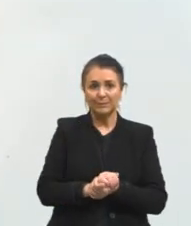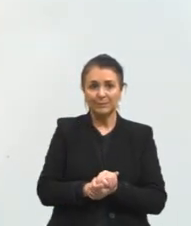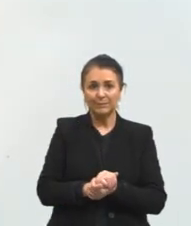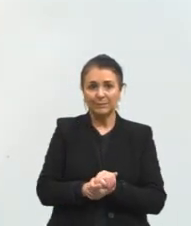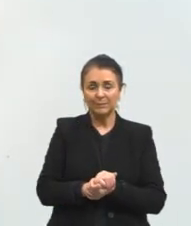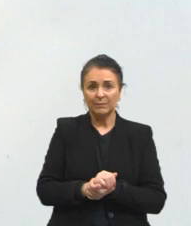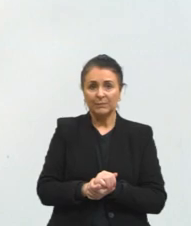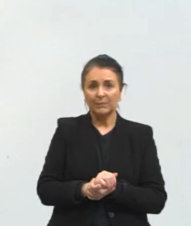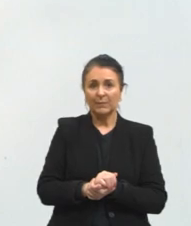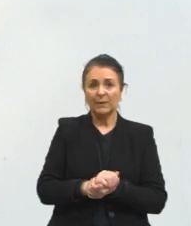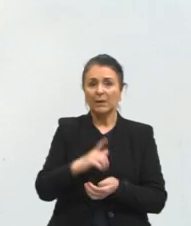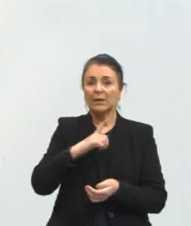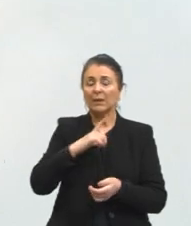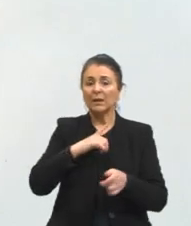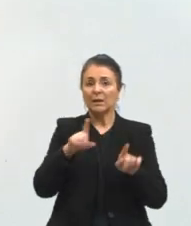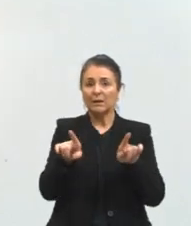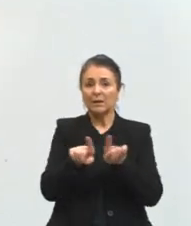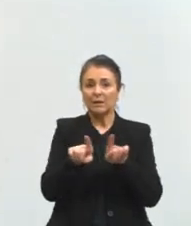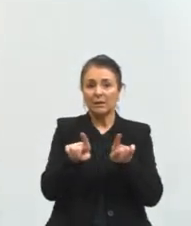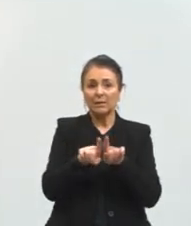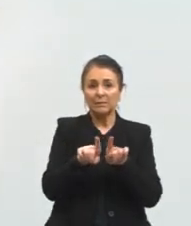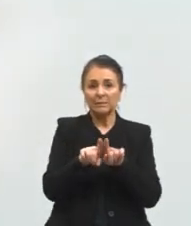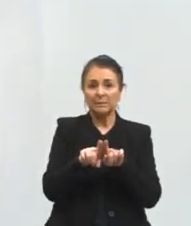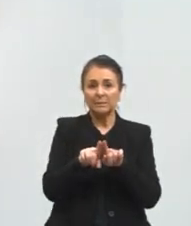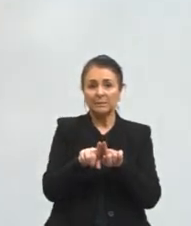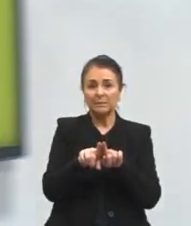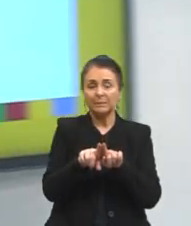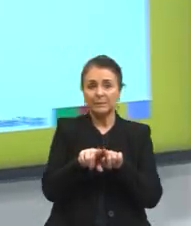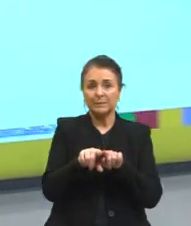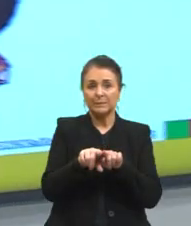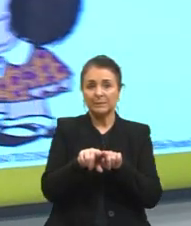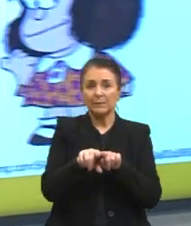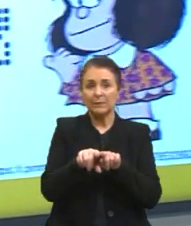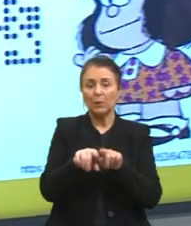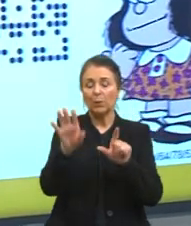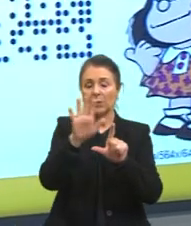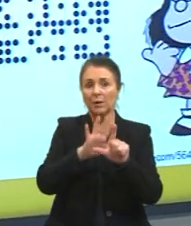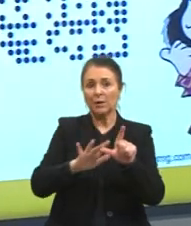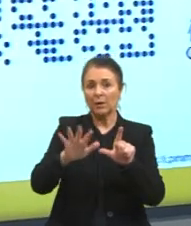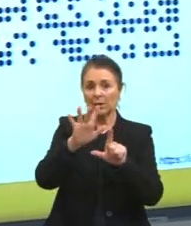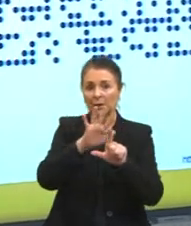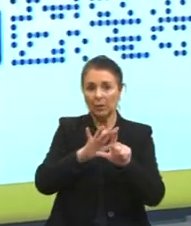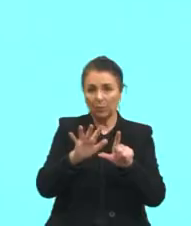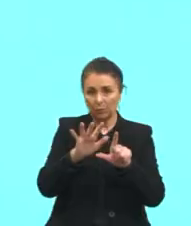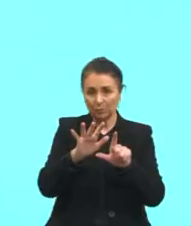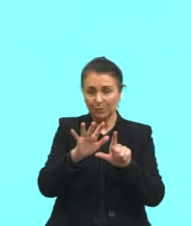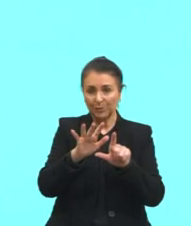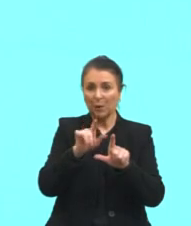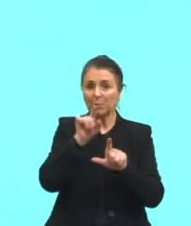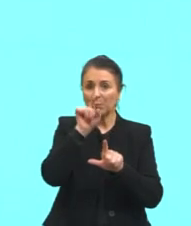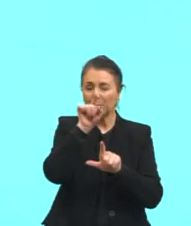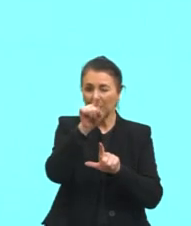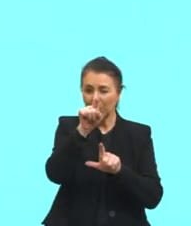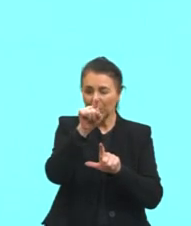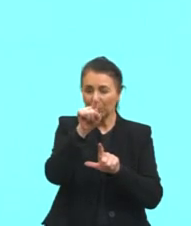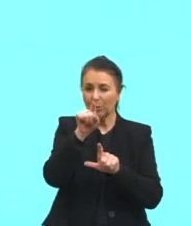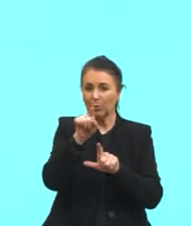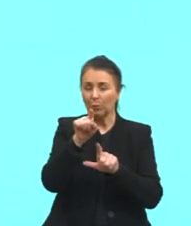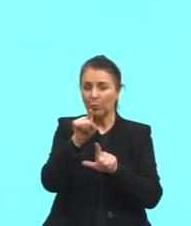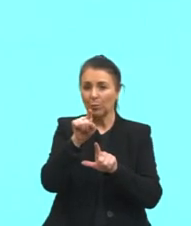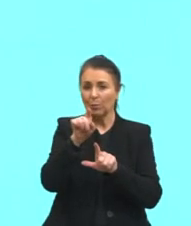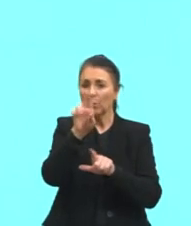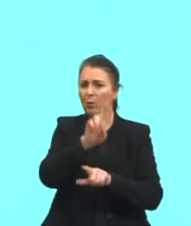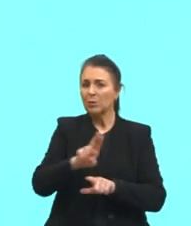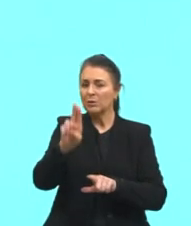teremos aqui também gente então ó um QR Code que vai conduzir vocês até um site